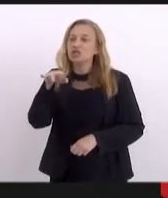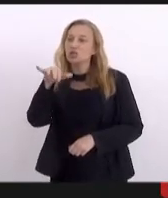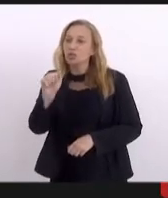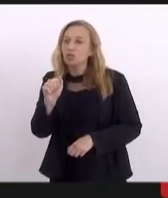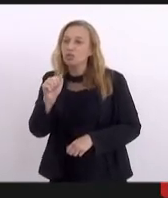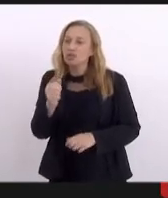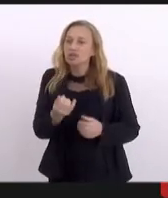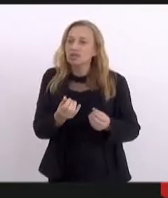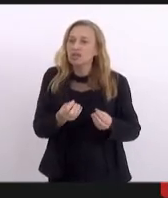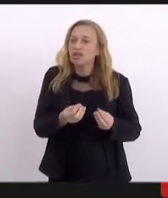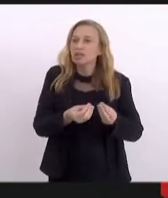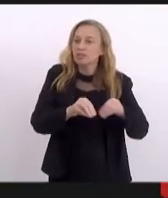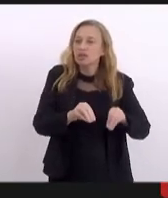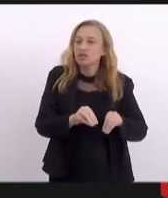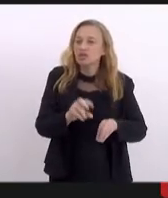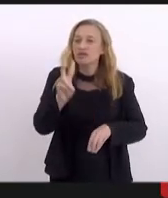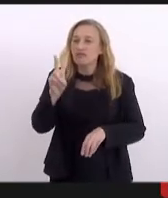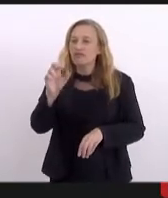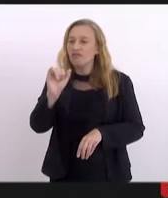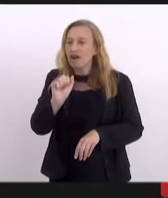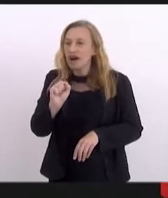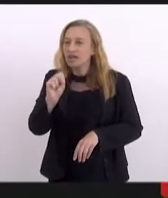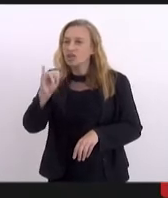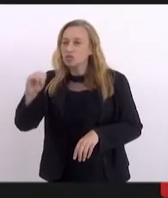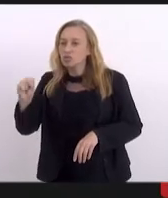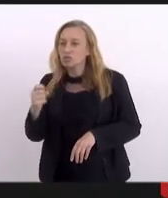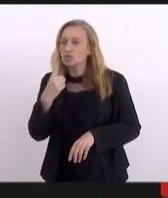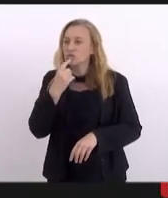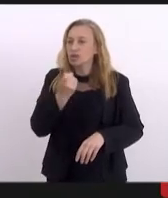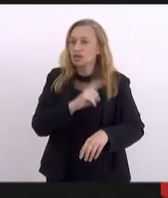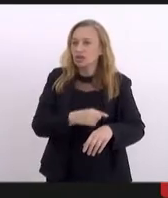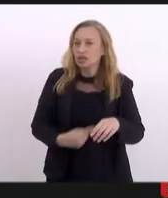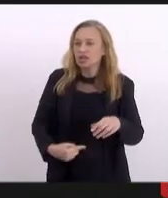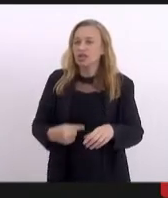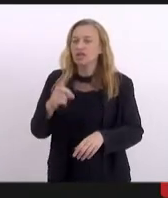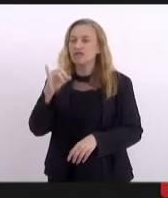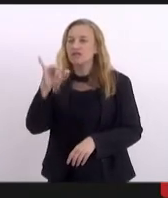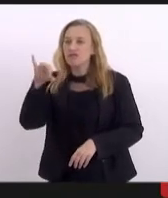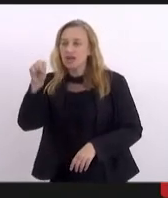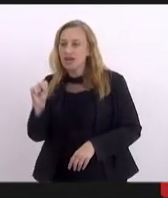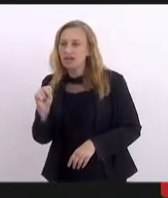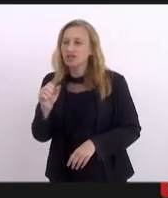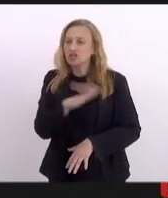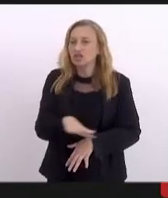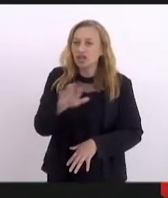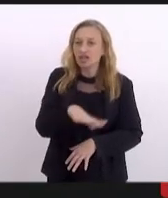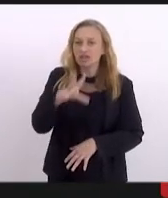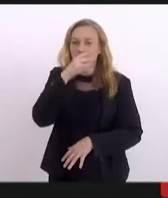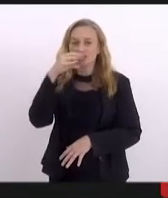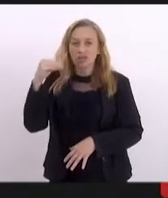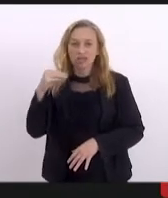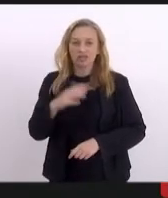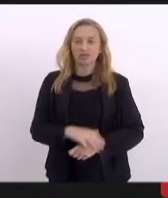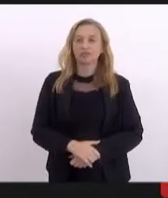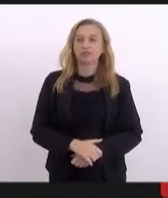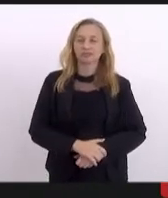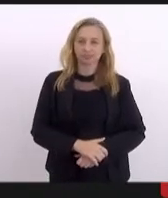afeta os vasos sanguíneos, sanguíneos, veias e artérias de crianças e adolescentes.